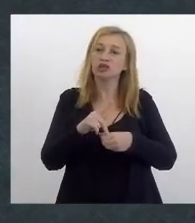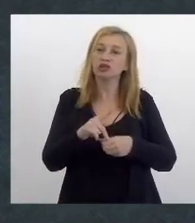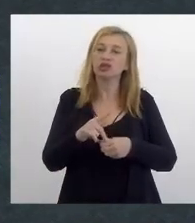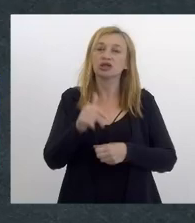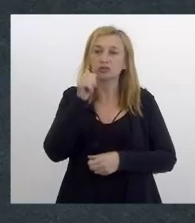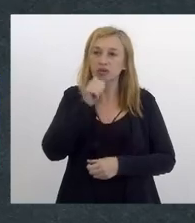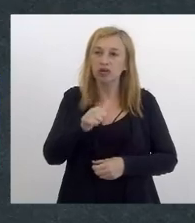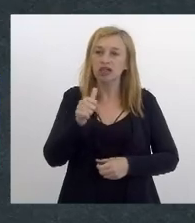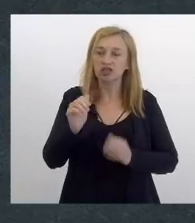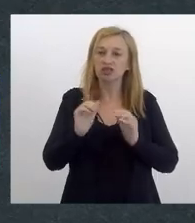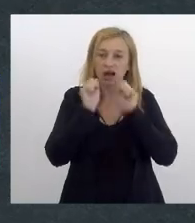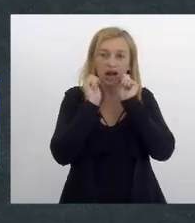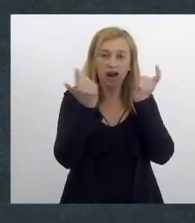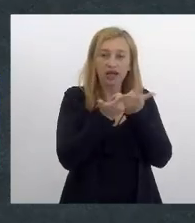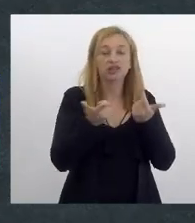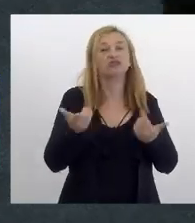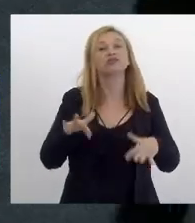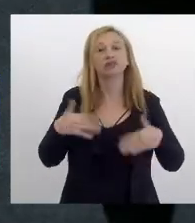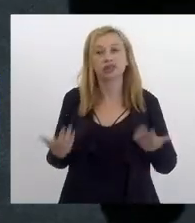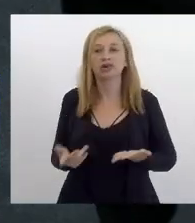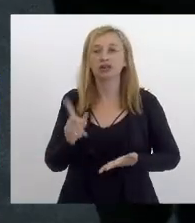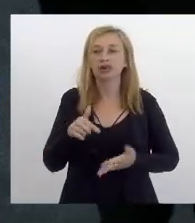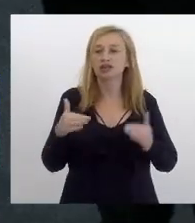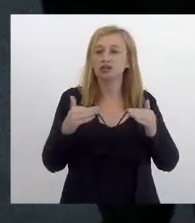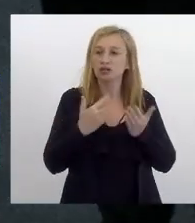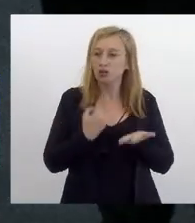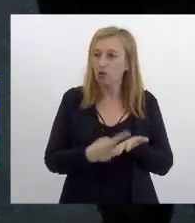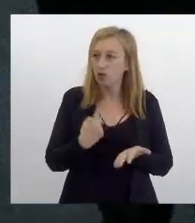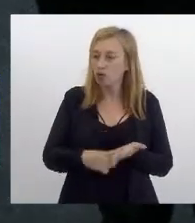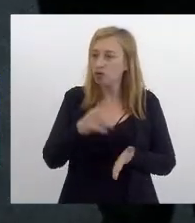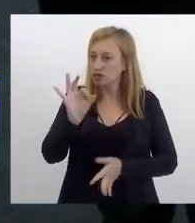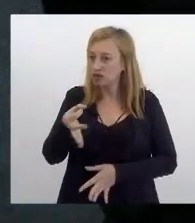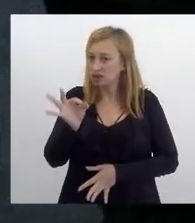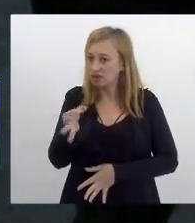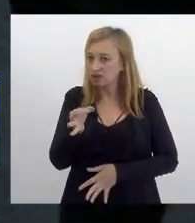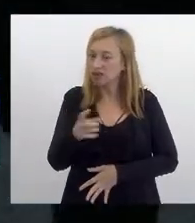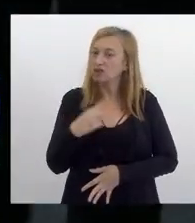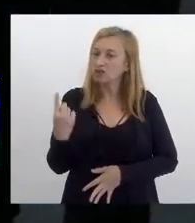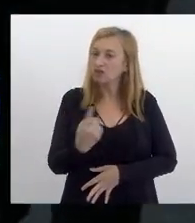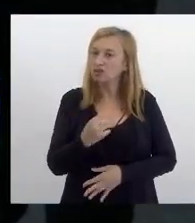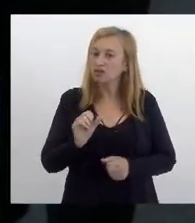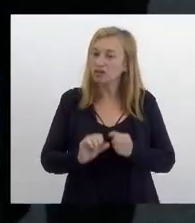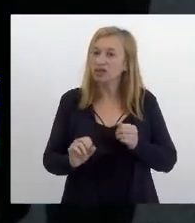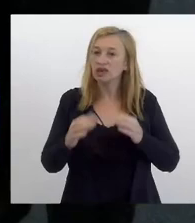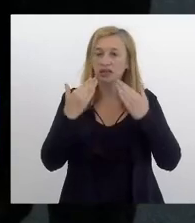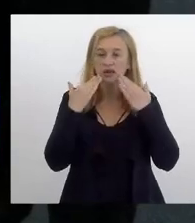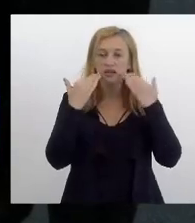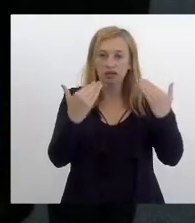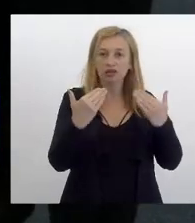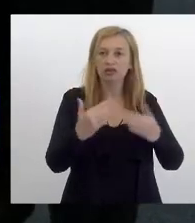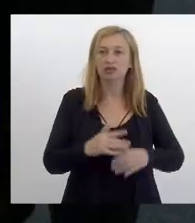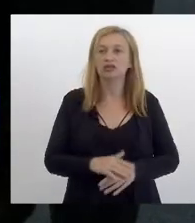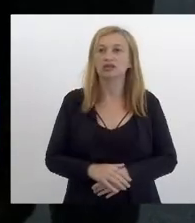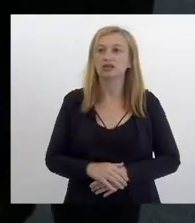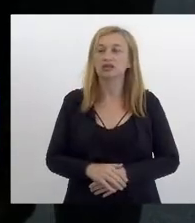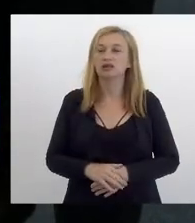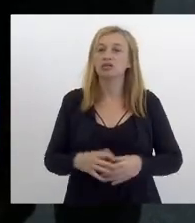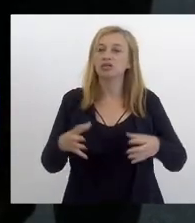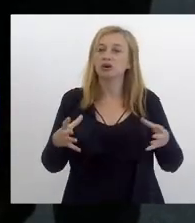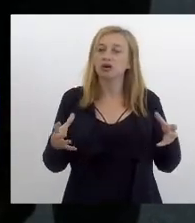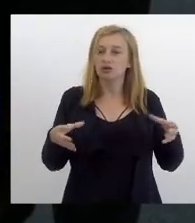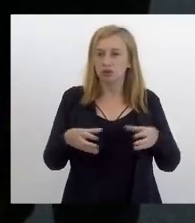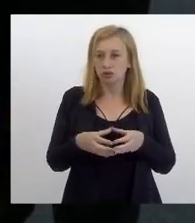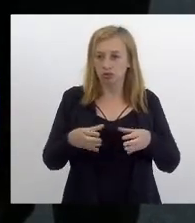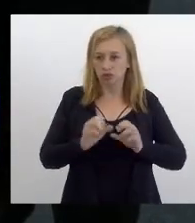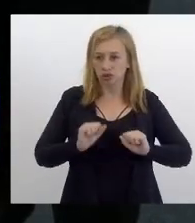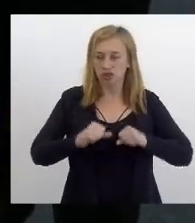mulheres da Alerte então é isso concordo plenamente e que a gente faça essa audiência pela comissão de